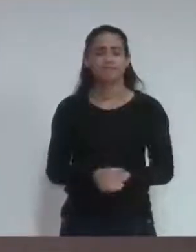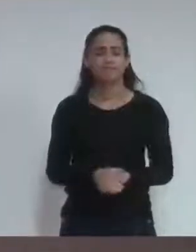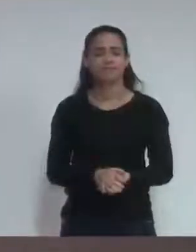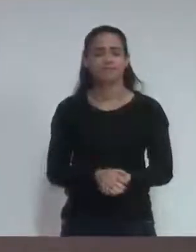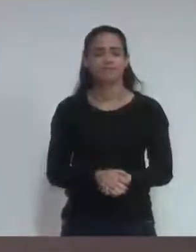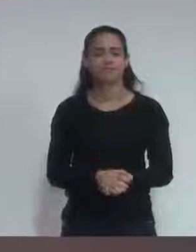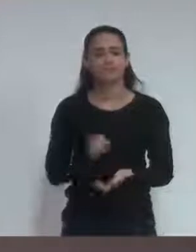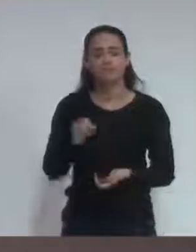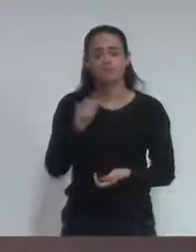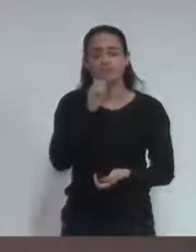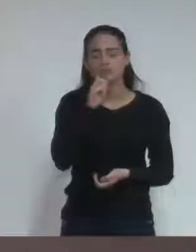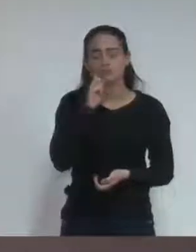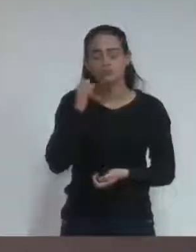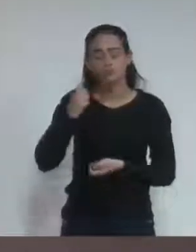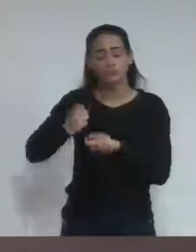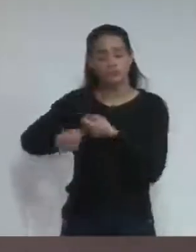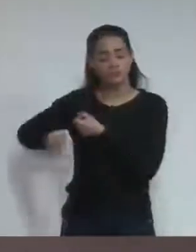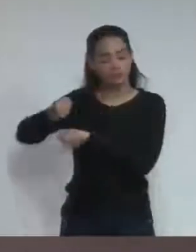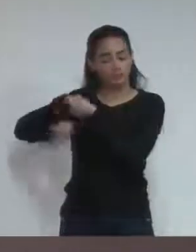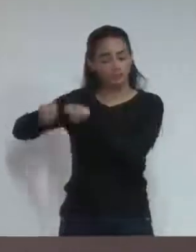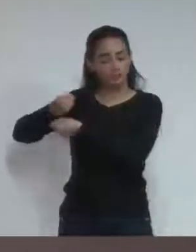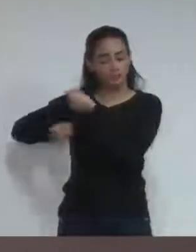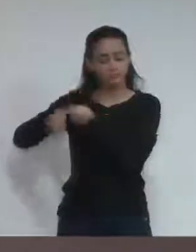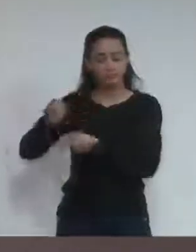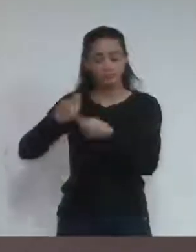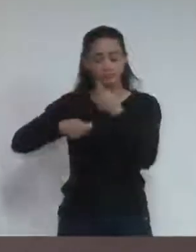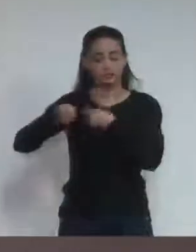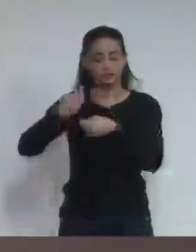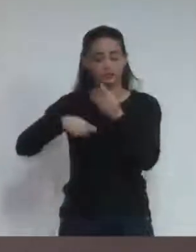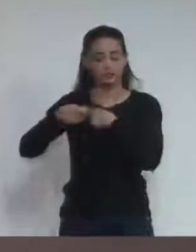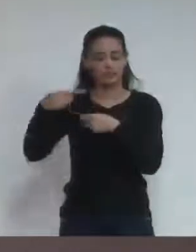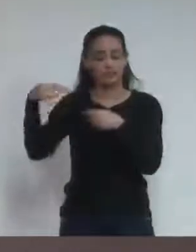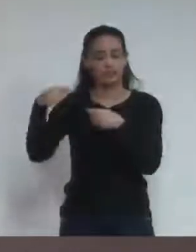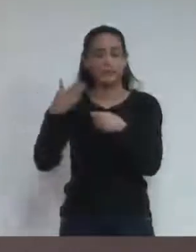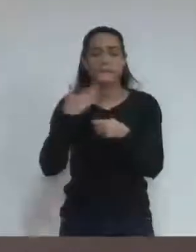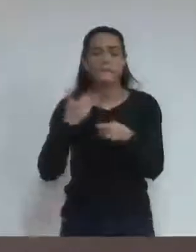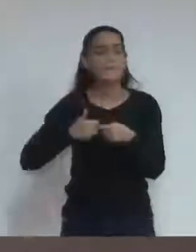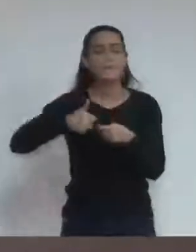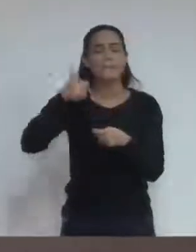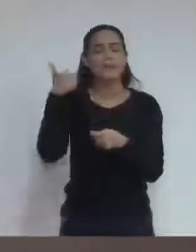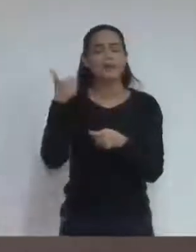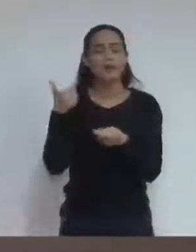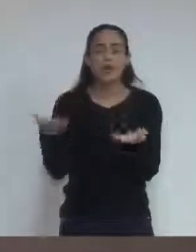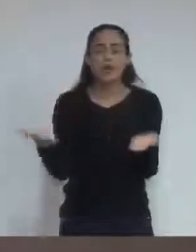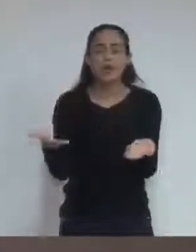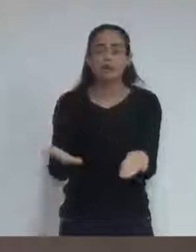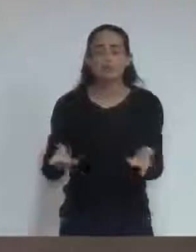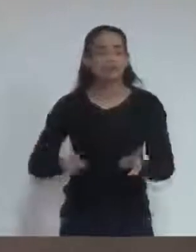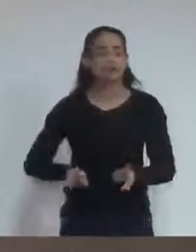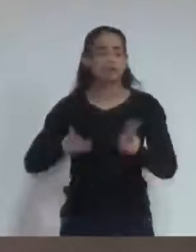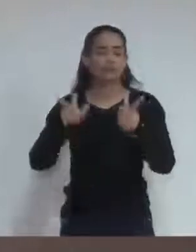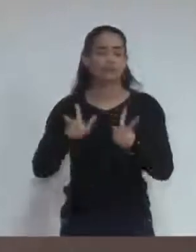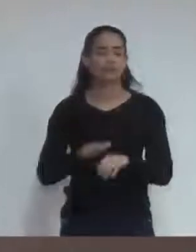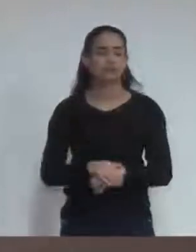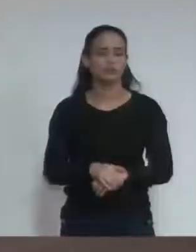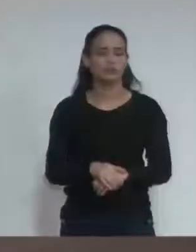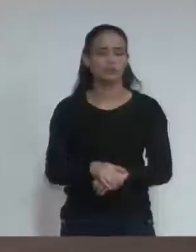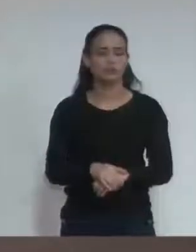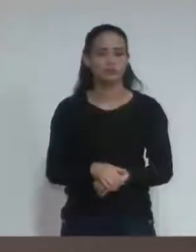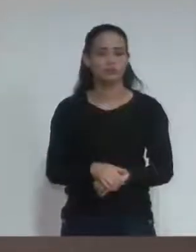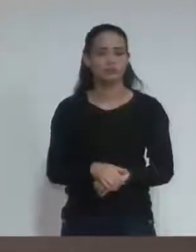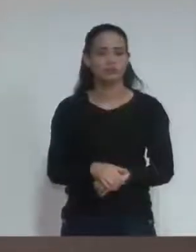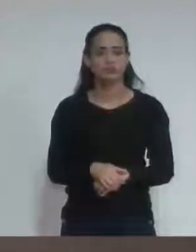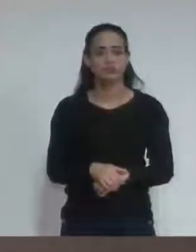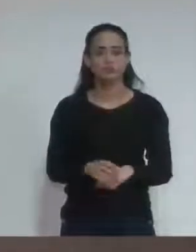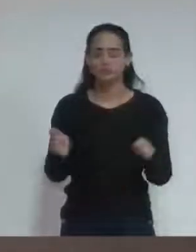buscado lá atrás gerir melhor, conversar com as pessoas, como conversou com vários ou com todos os vereadores para que